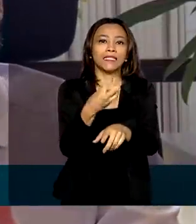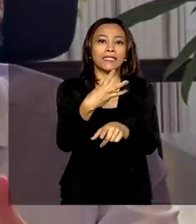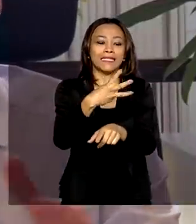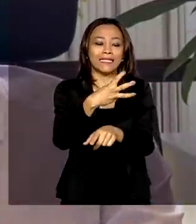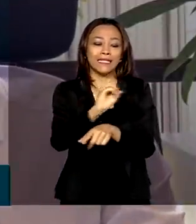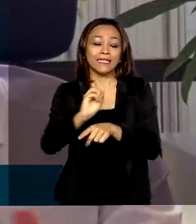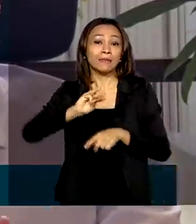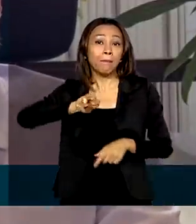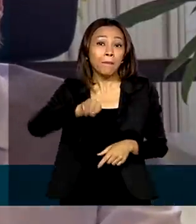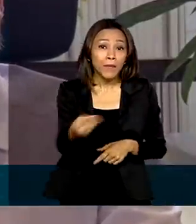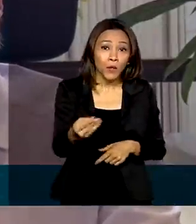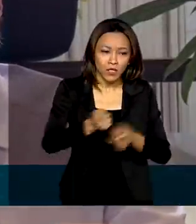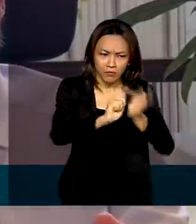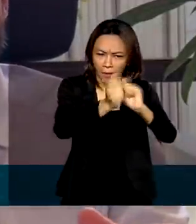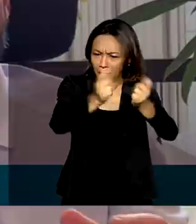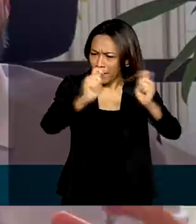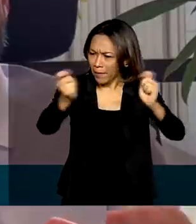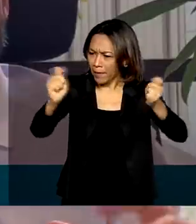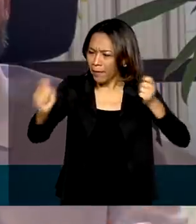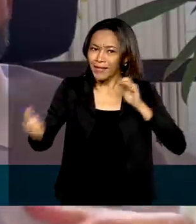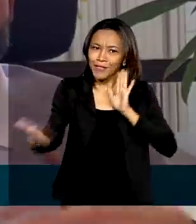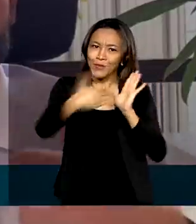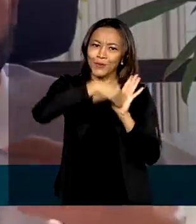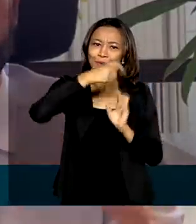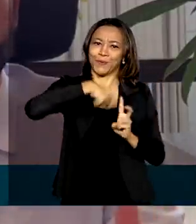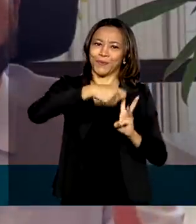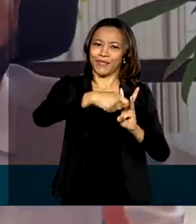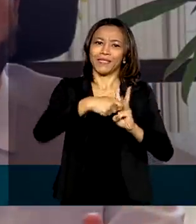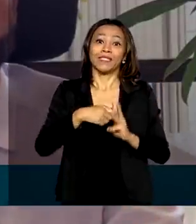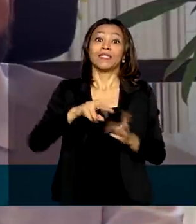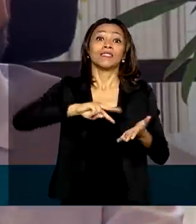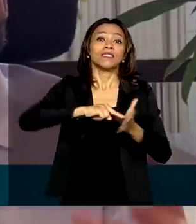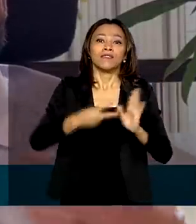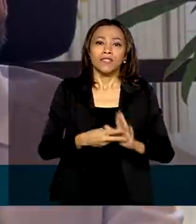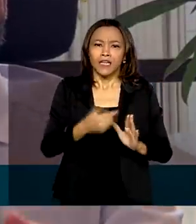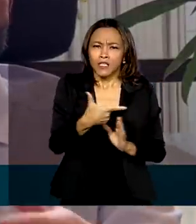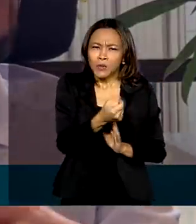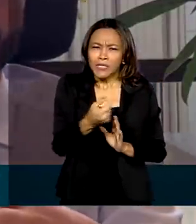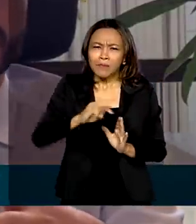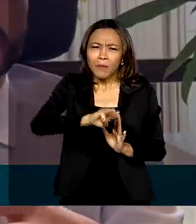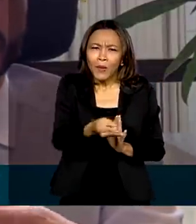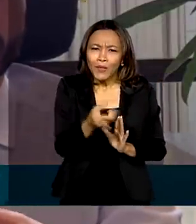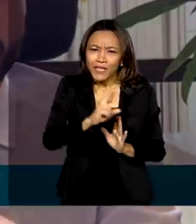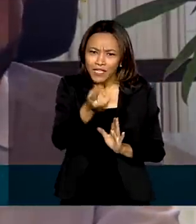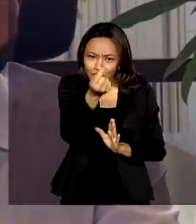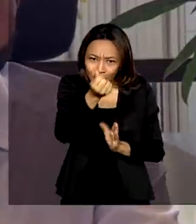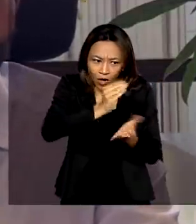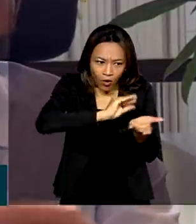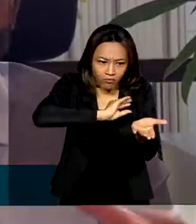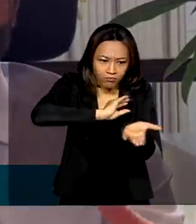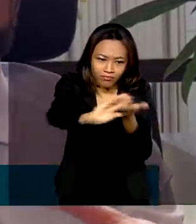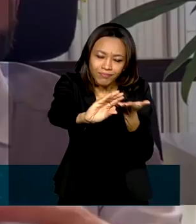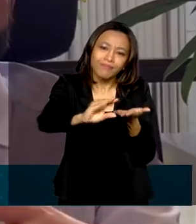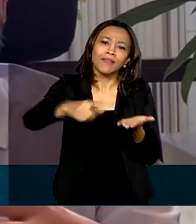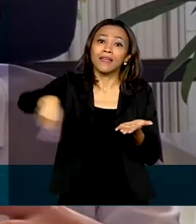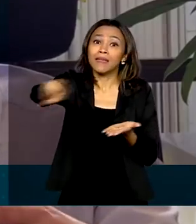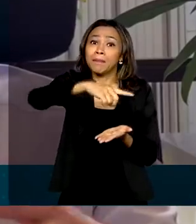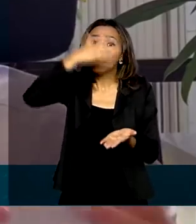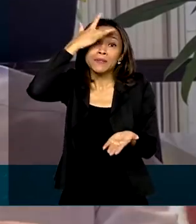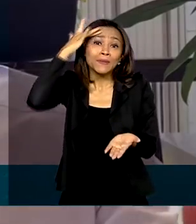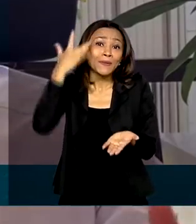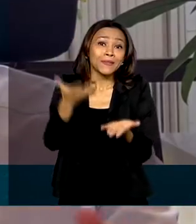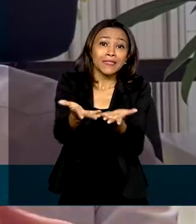pagamentos nesses últimos meses, que representam mais de 200 bilhões de reais colocados à disposição de pessoas que muitas vezes